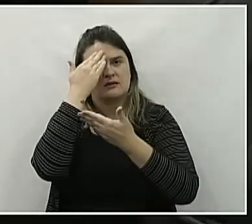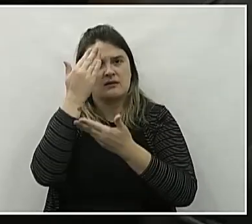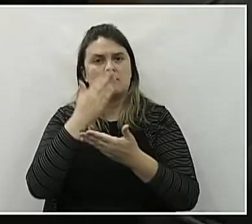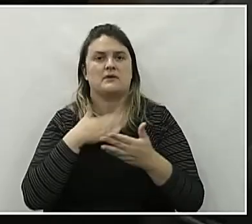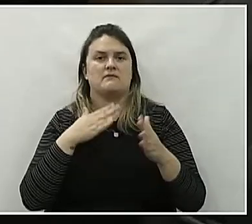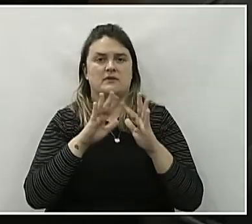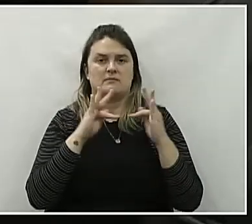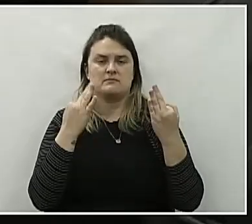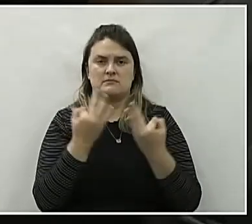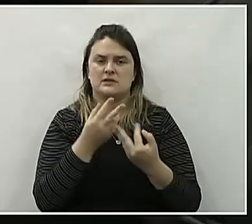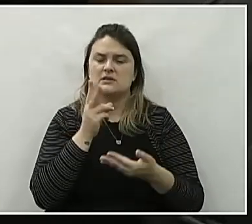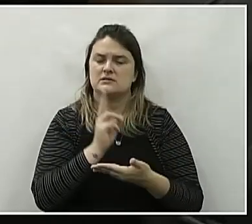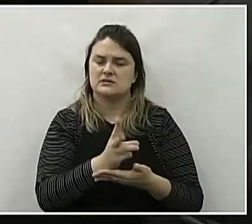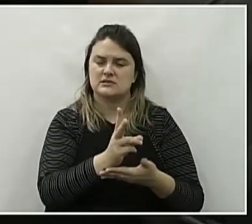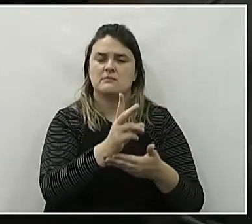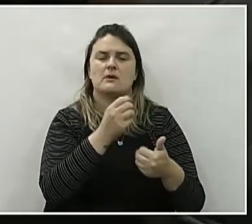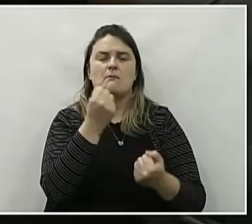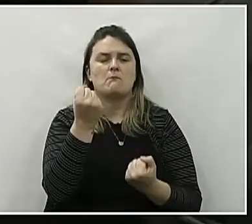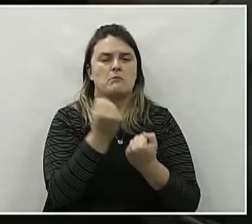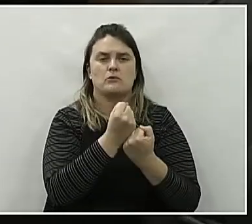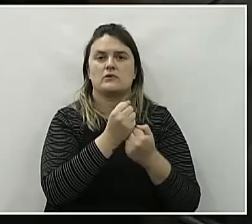família que está em casa.